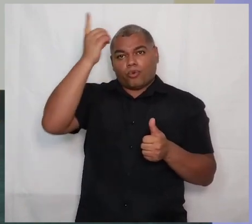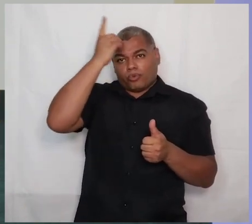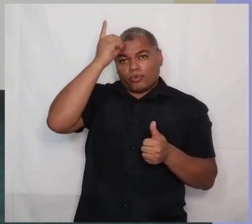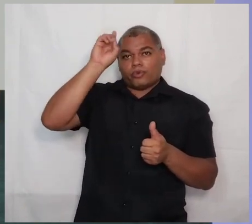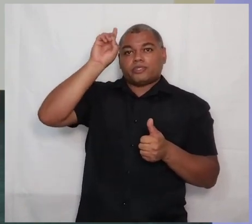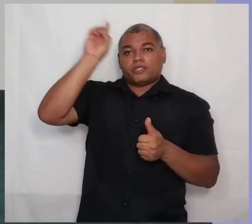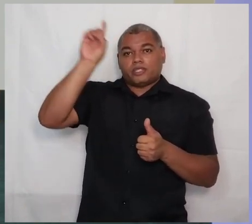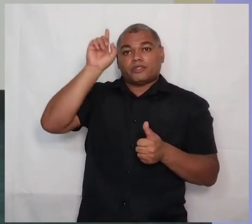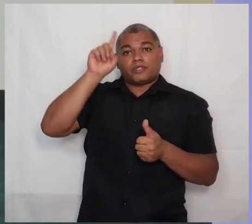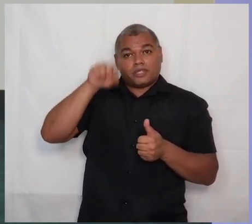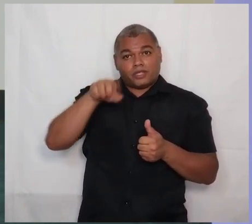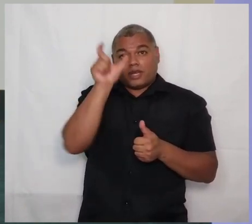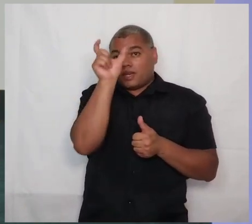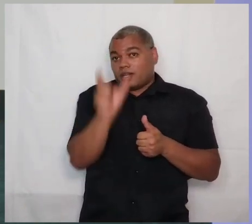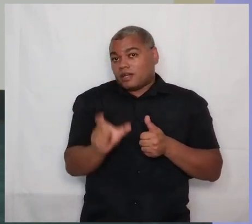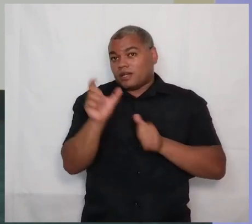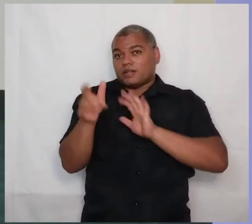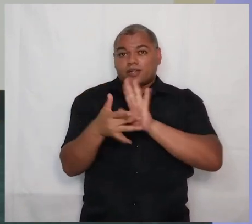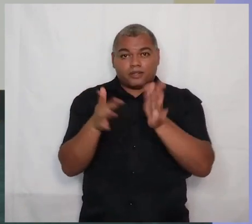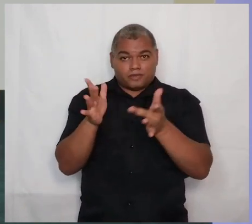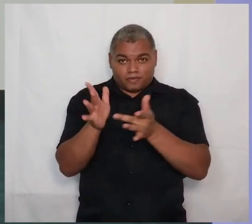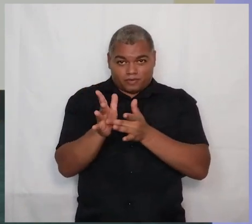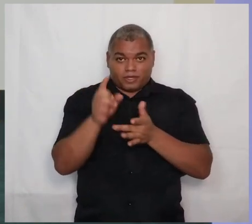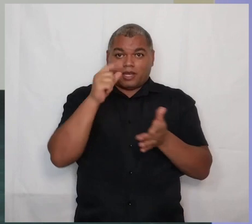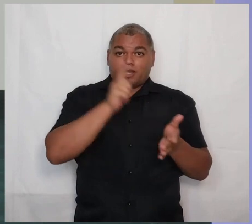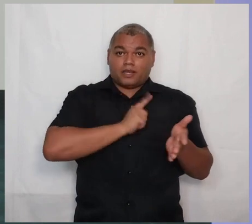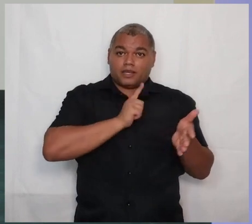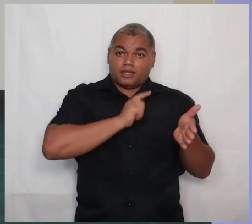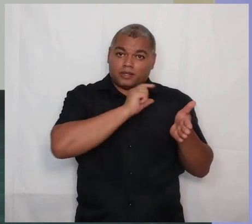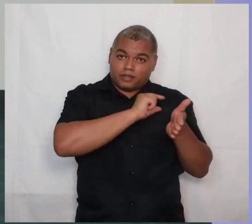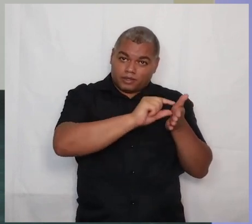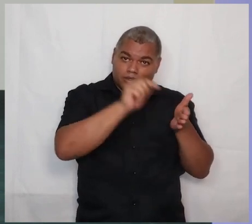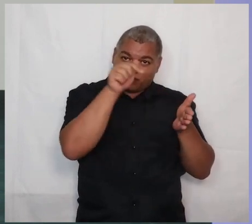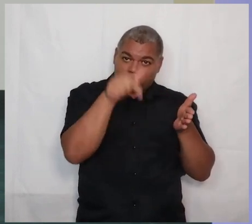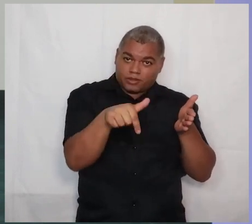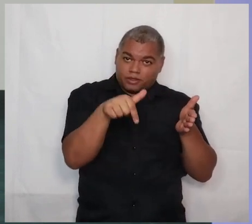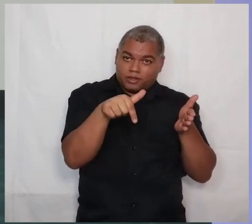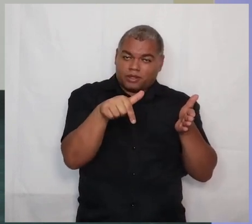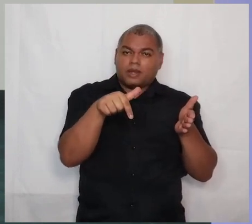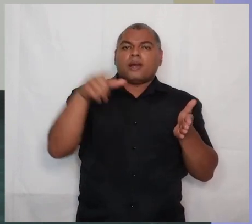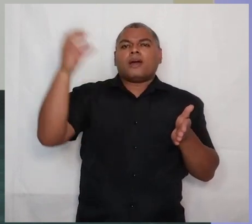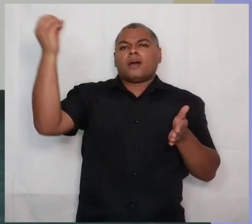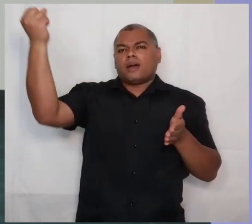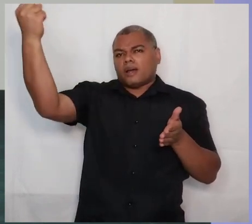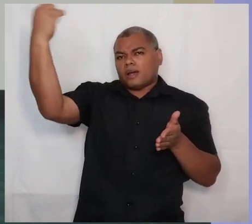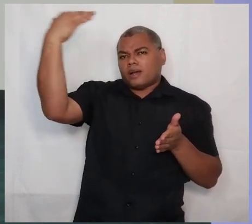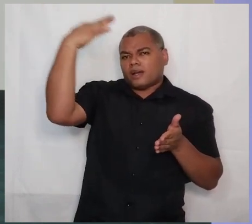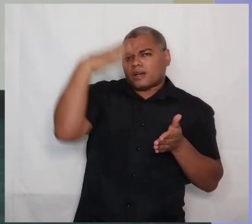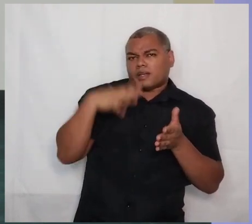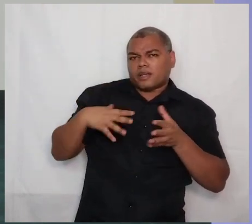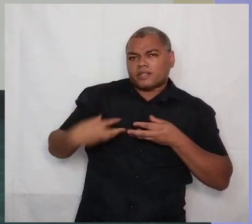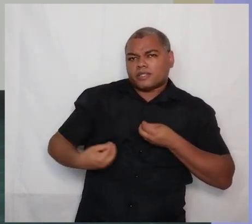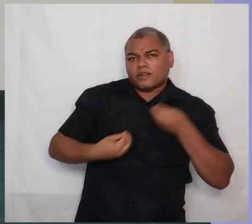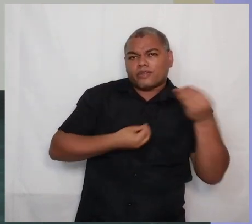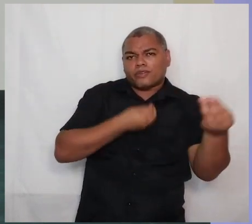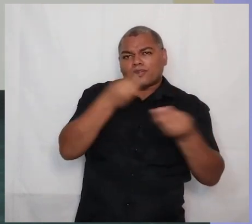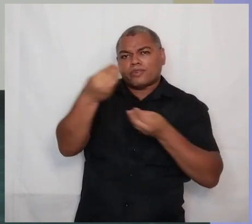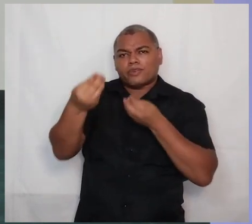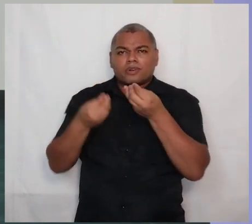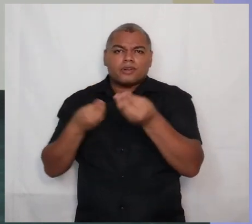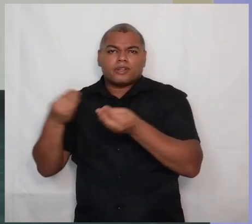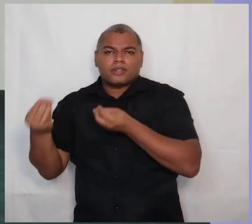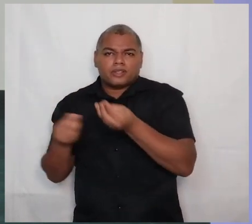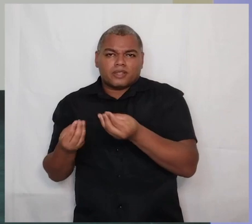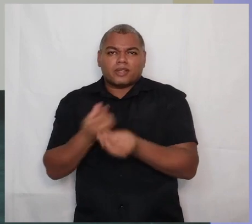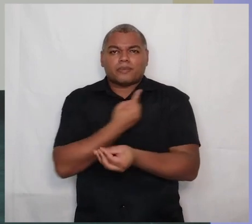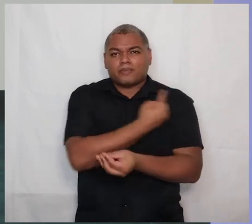Jesus Cristo. Veja, isso aparece no versículo 7. A graça foi concedida a cada um de nós segundo a